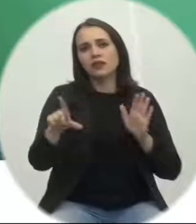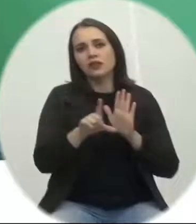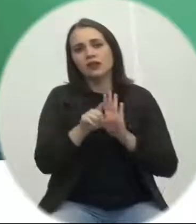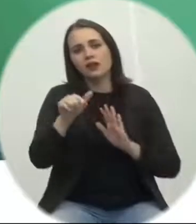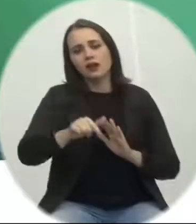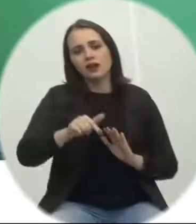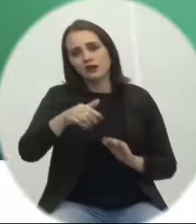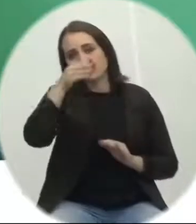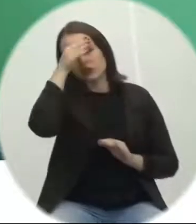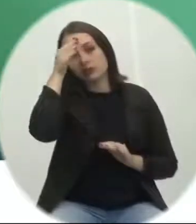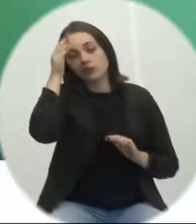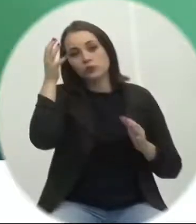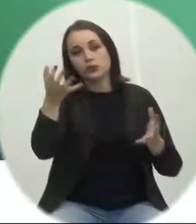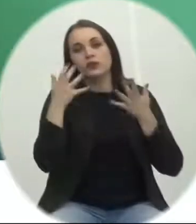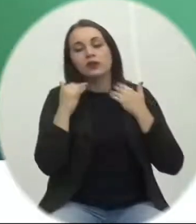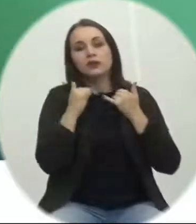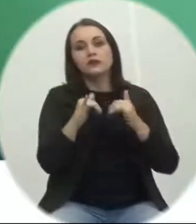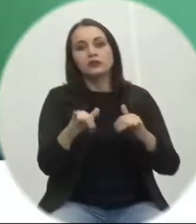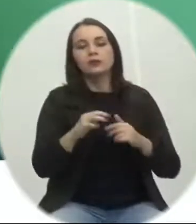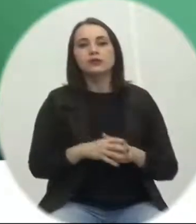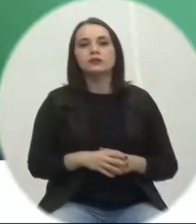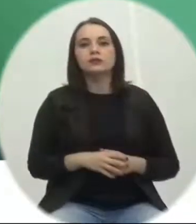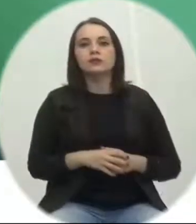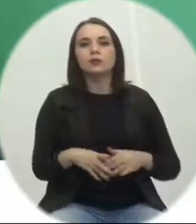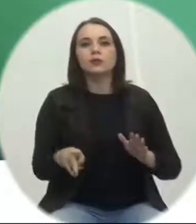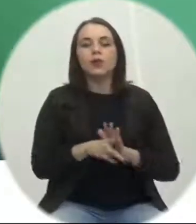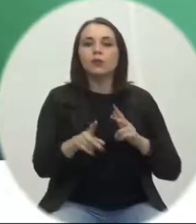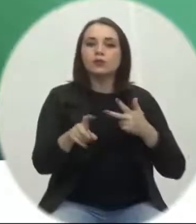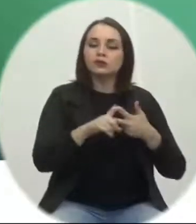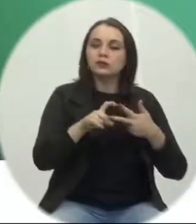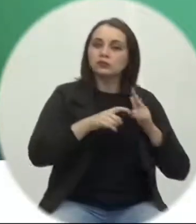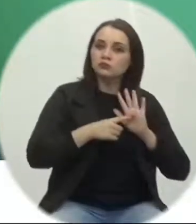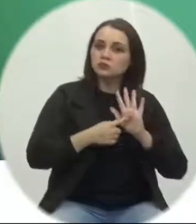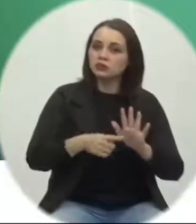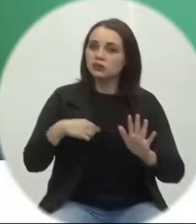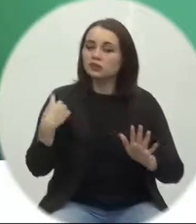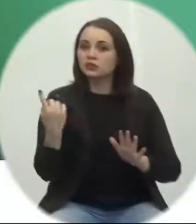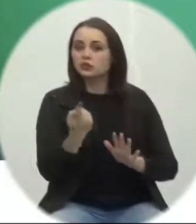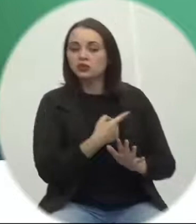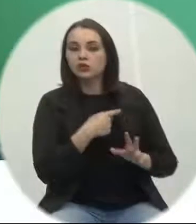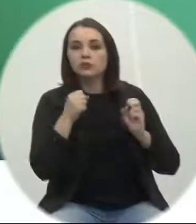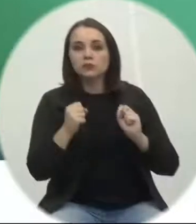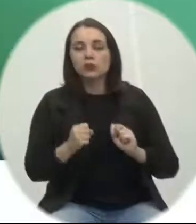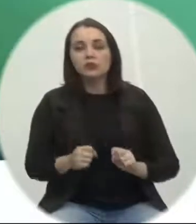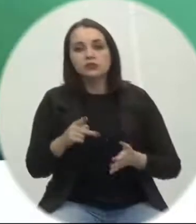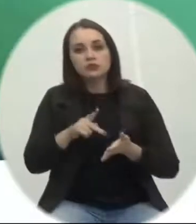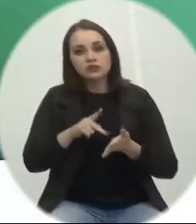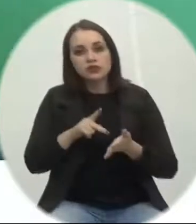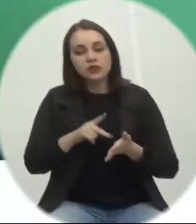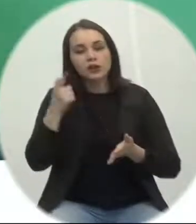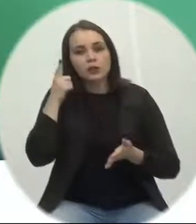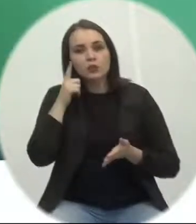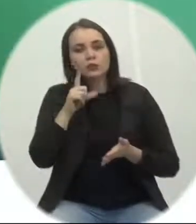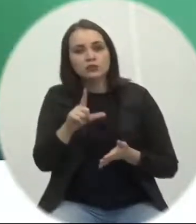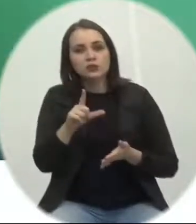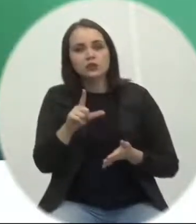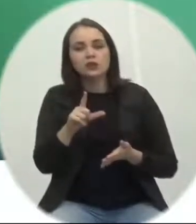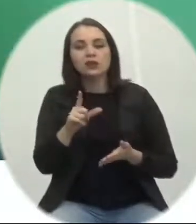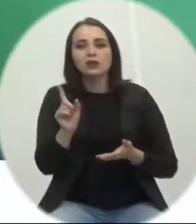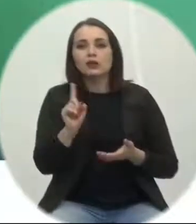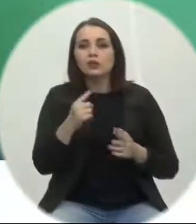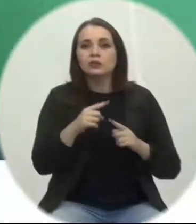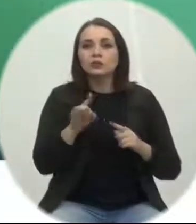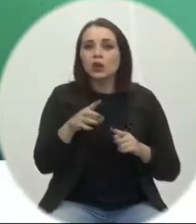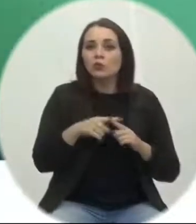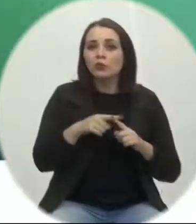gostaria dessas informações vindas do Executivo para que a gente possa garantir não somente porque esse é o mês da